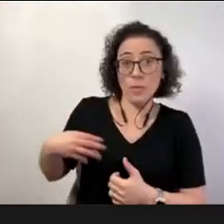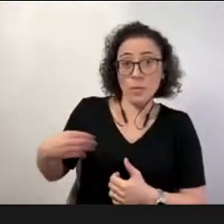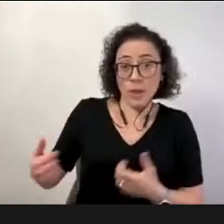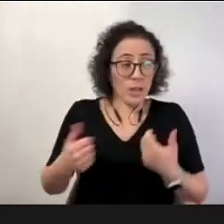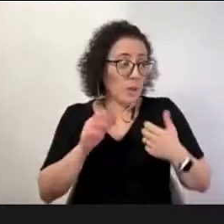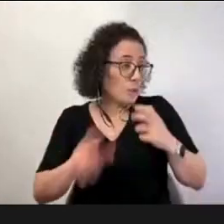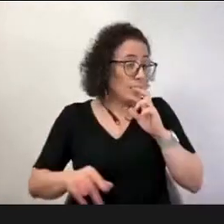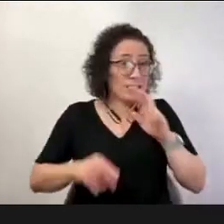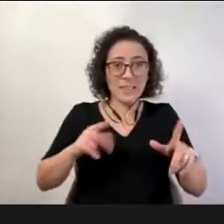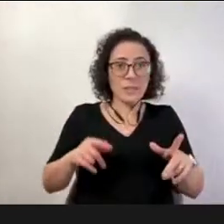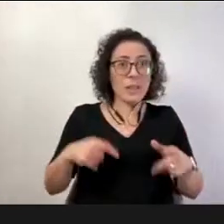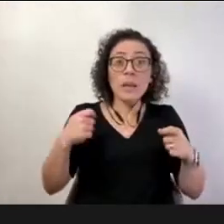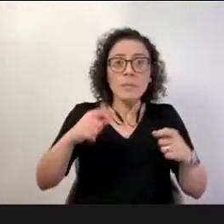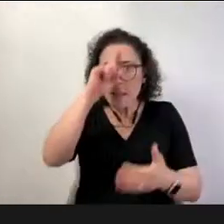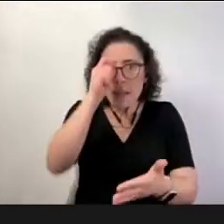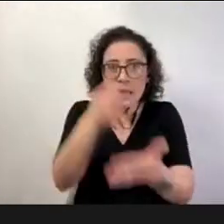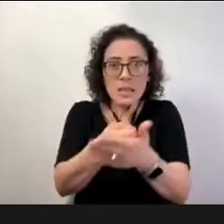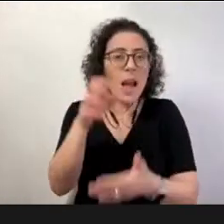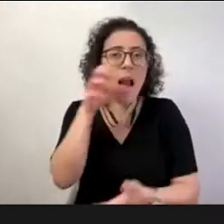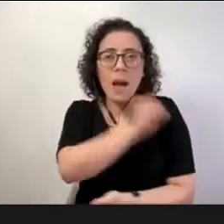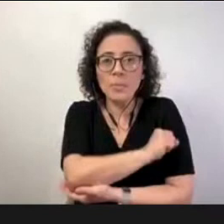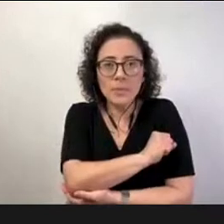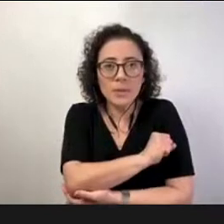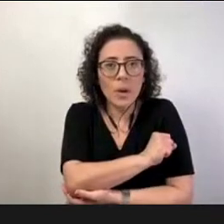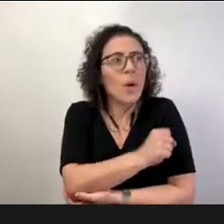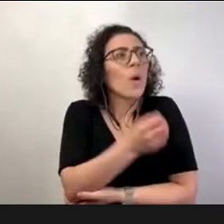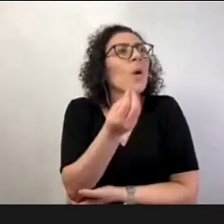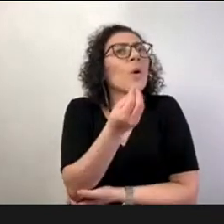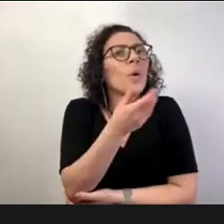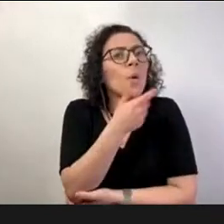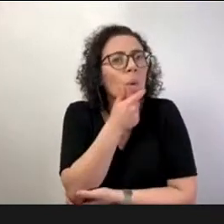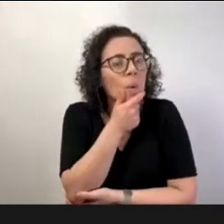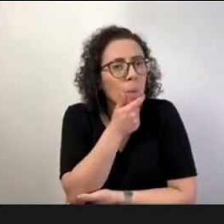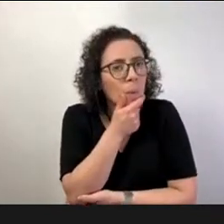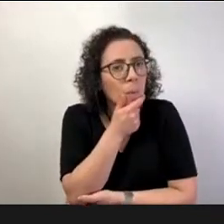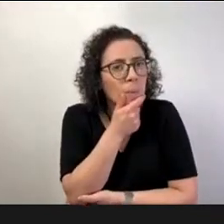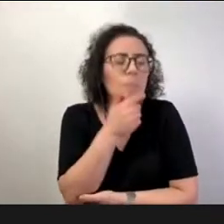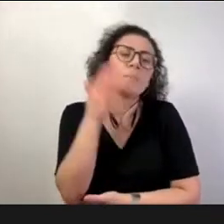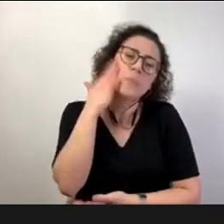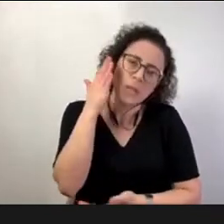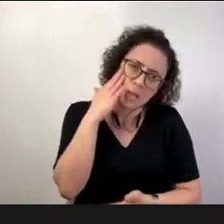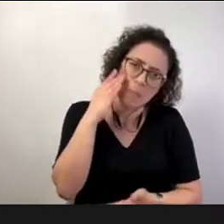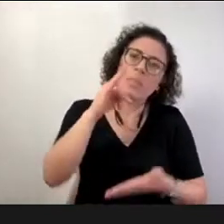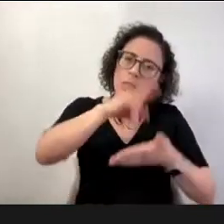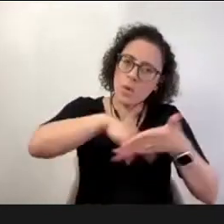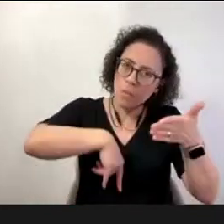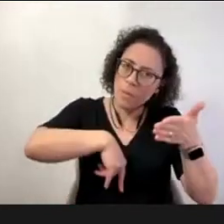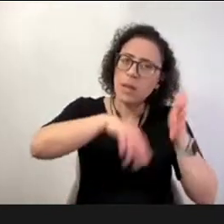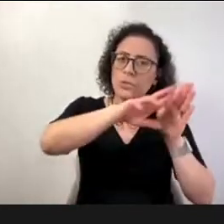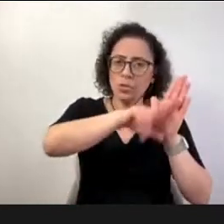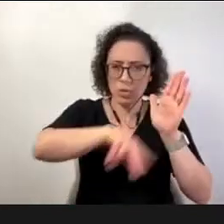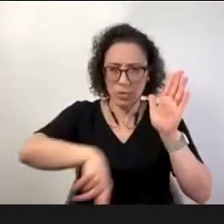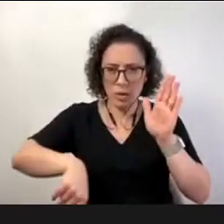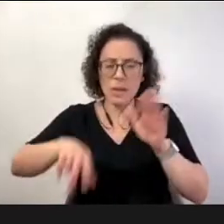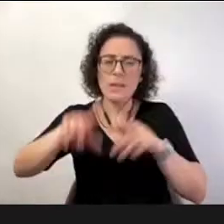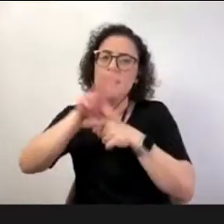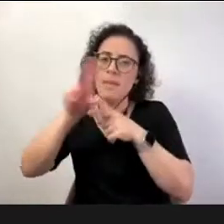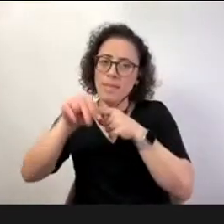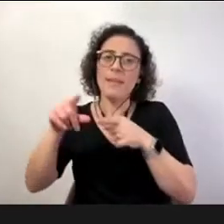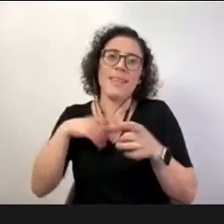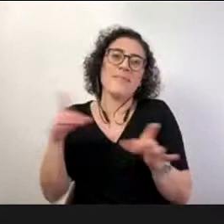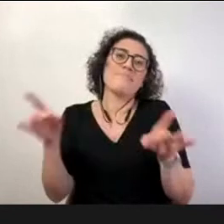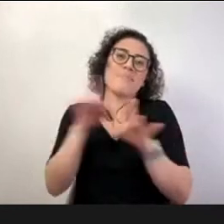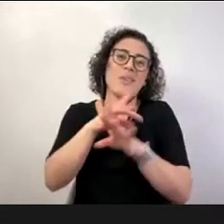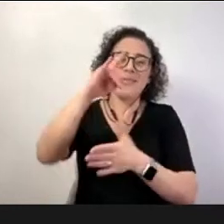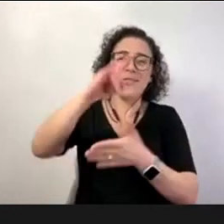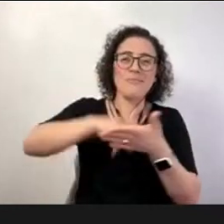decisões rápidas né do como fazer da melhor maneira a gente tem lógico documentos maravilhosos a gente tem ações institucionais maravilhosas mas e